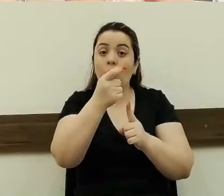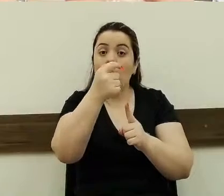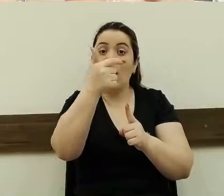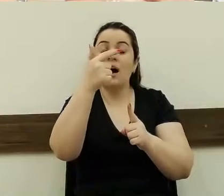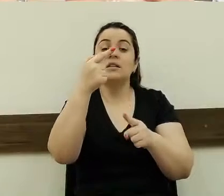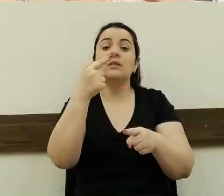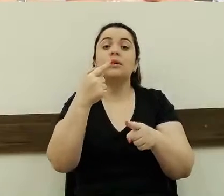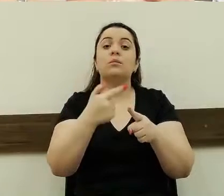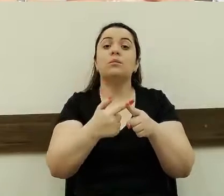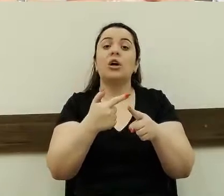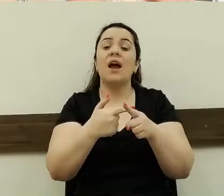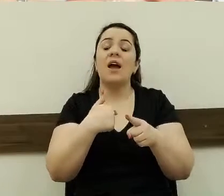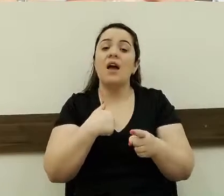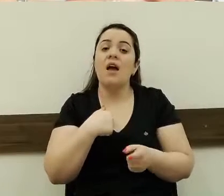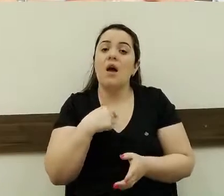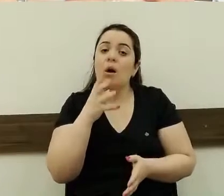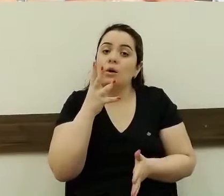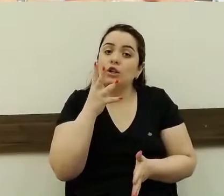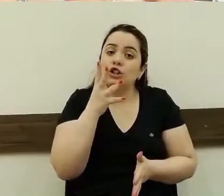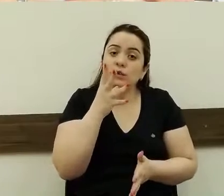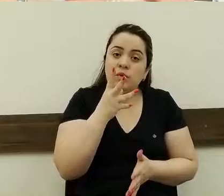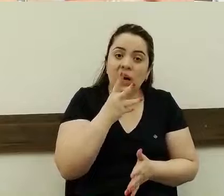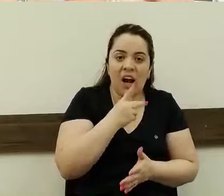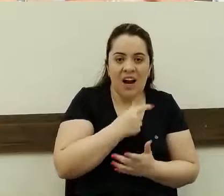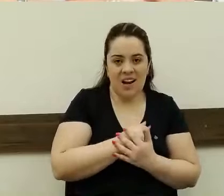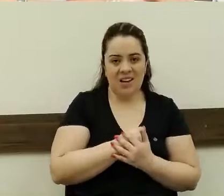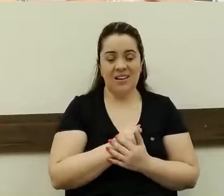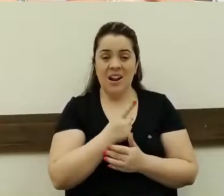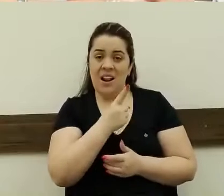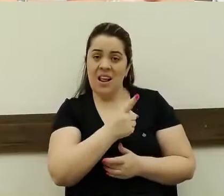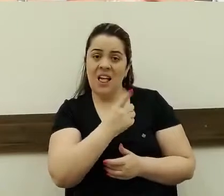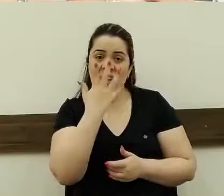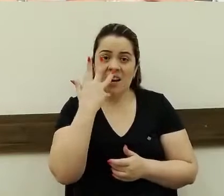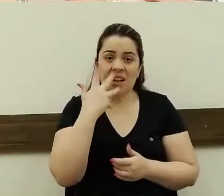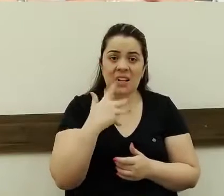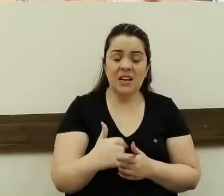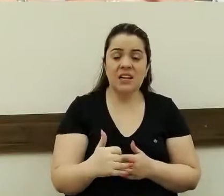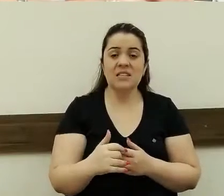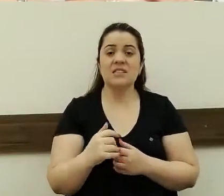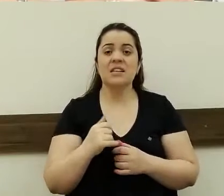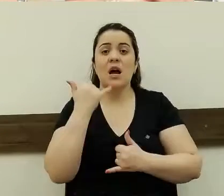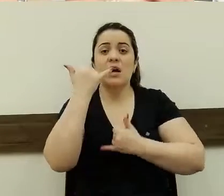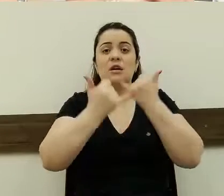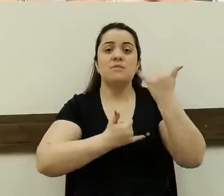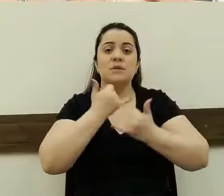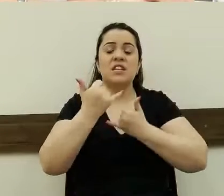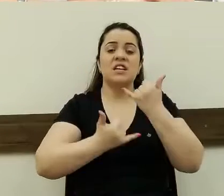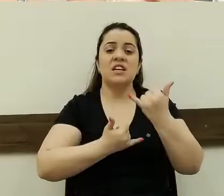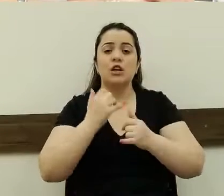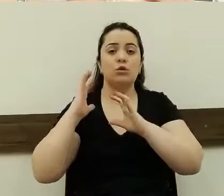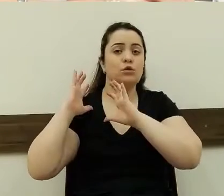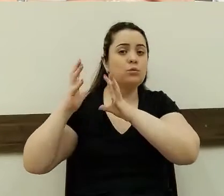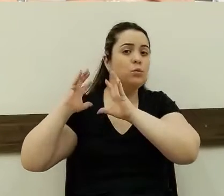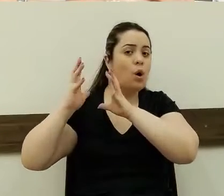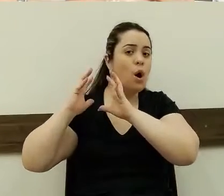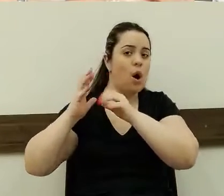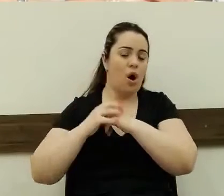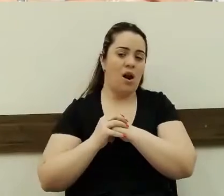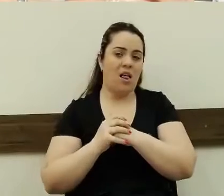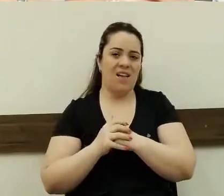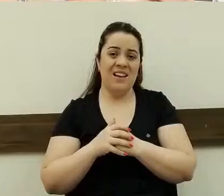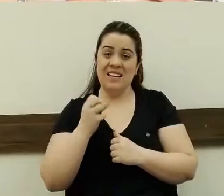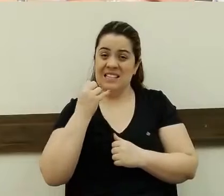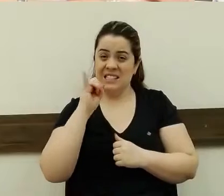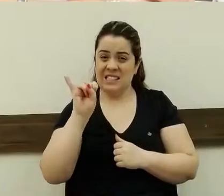ainda. Ele estava brincando de futebol e de bola, a bola passou e ele foi pegar a bola e eu quase atropelei ele devagar. Imagina se fosse em alta